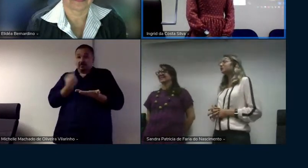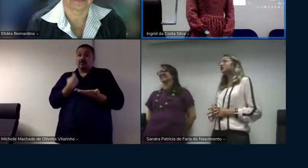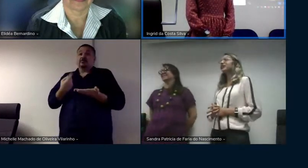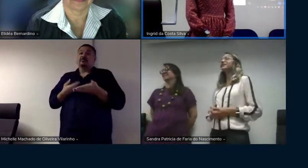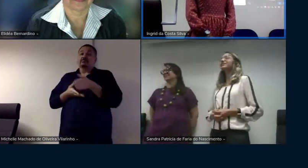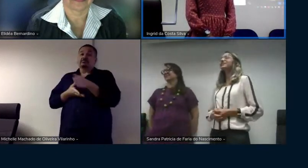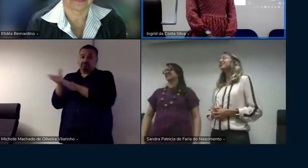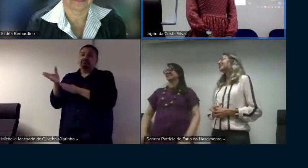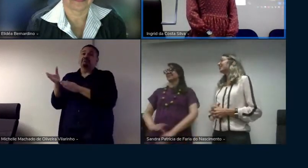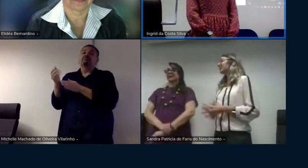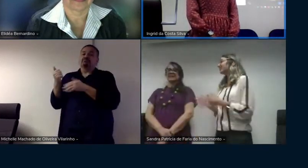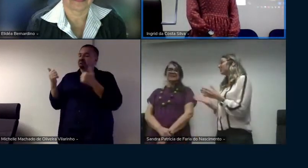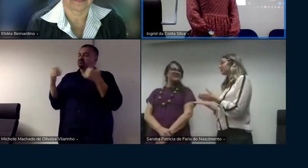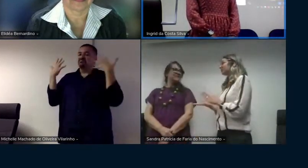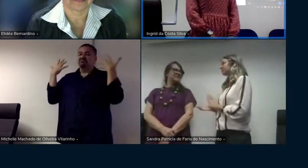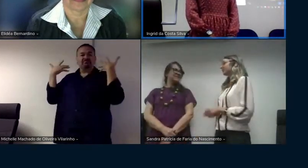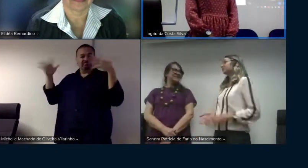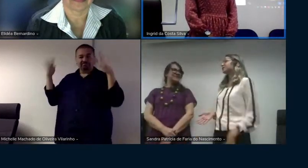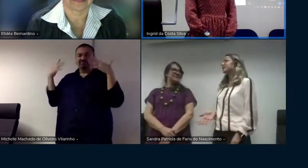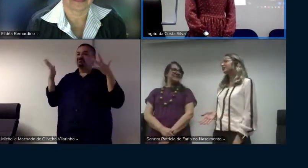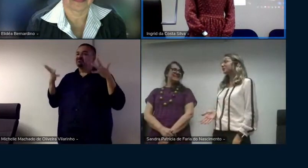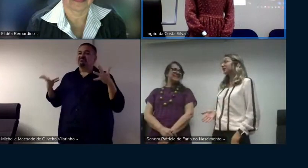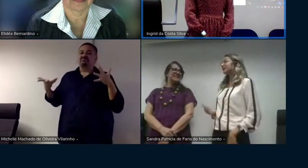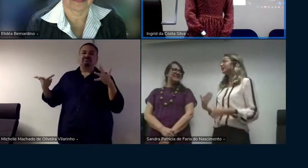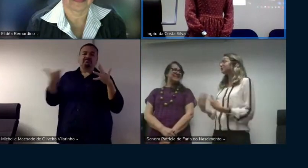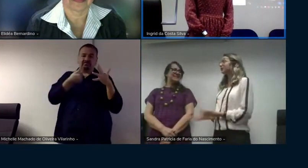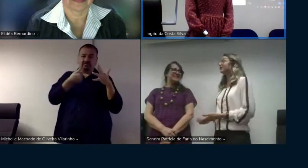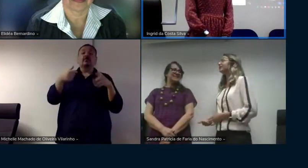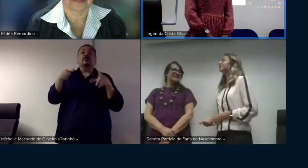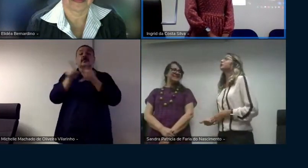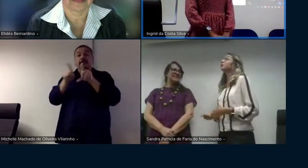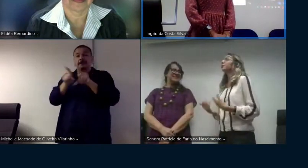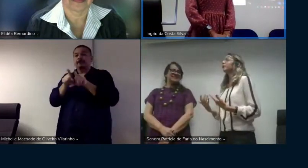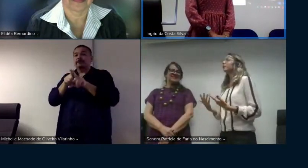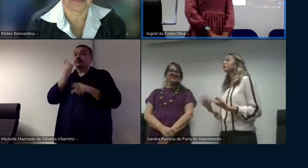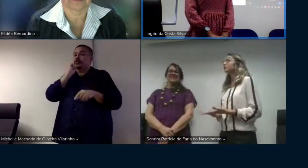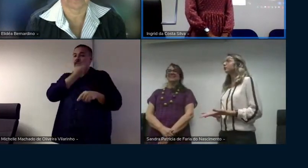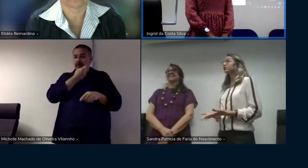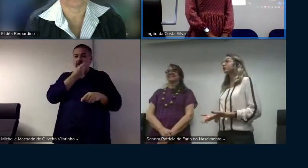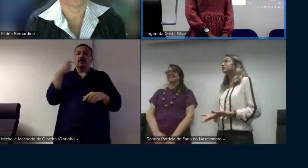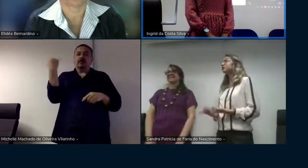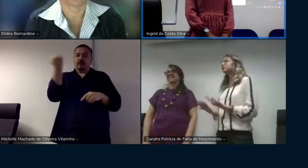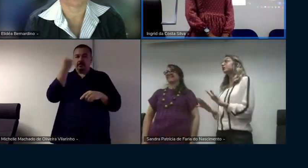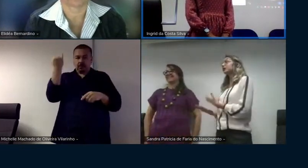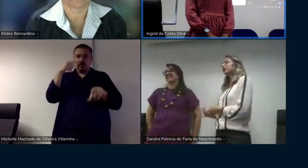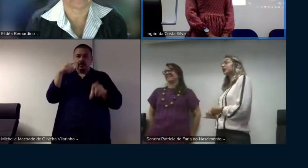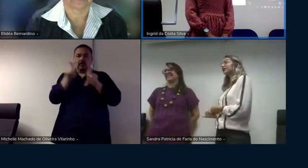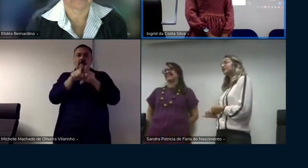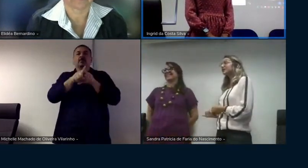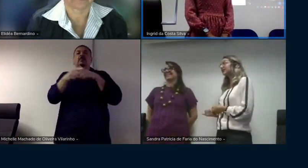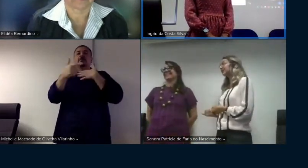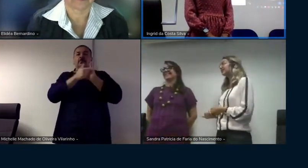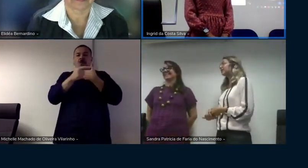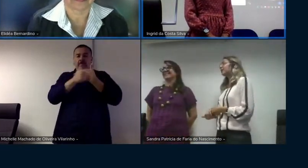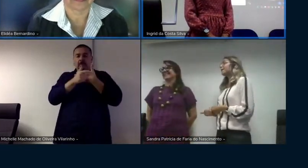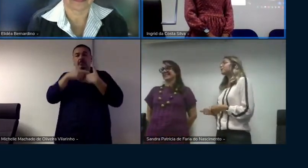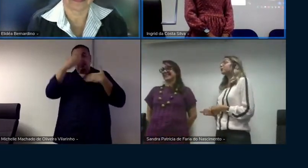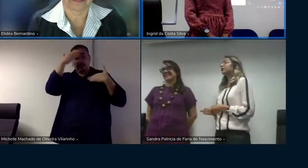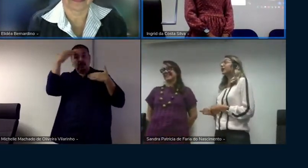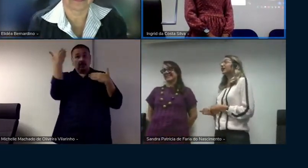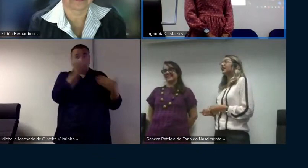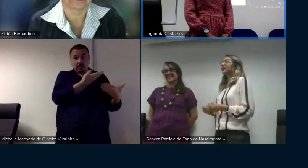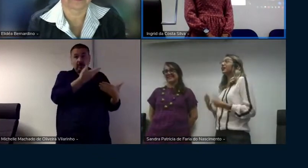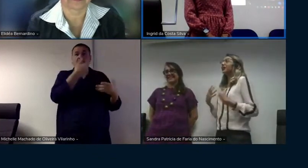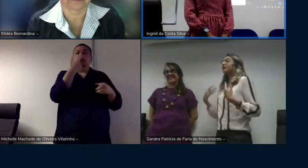é muito didata e agora passo a palavra pra Sandra porque ela também teve um papel muito importante também queria agradecê-la